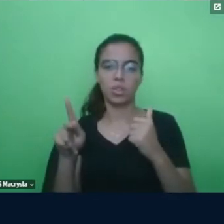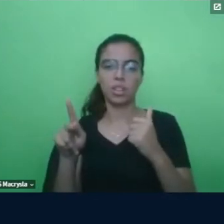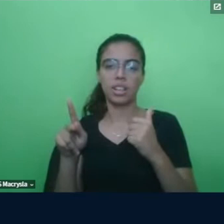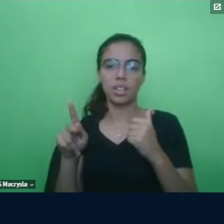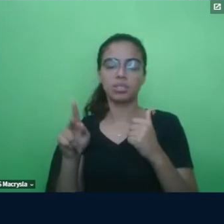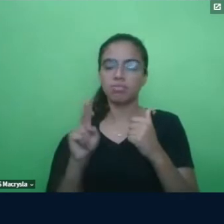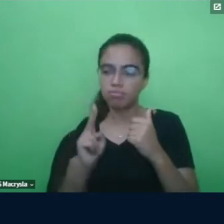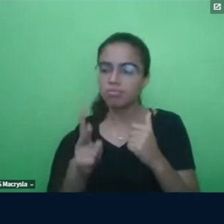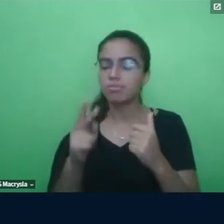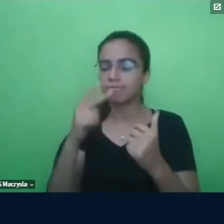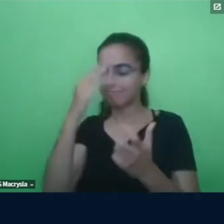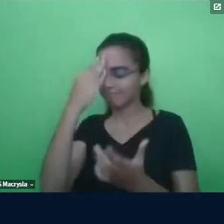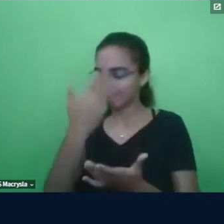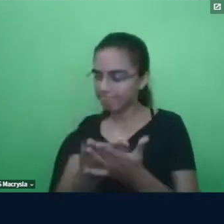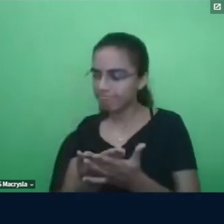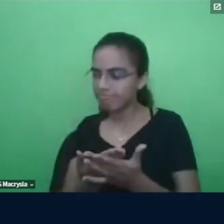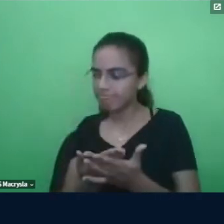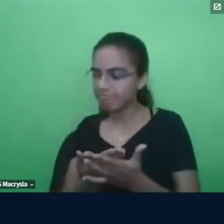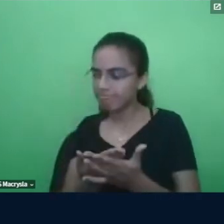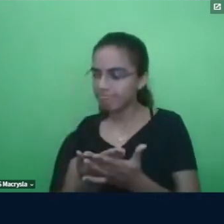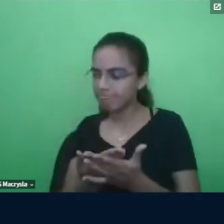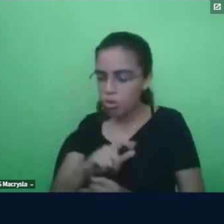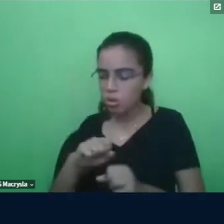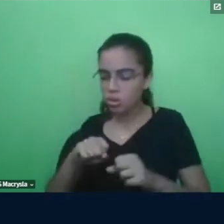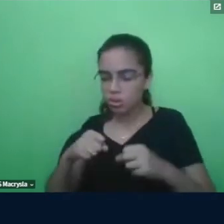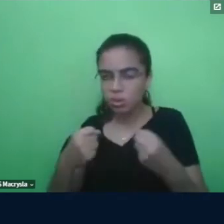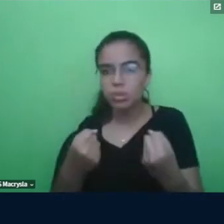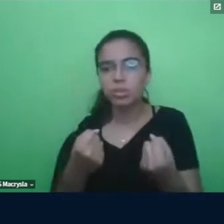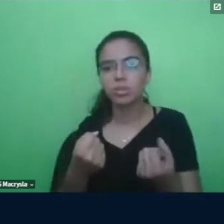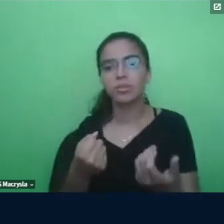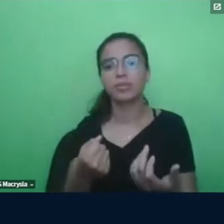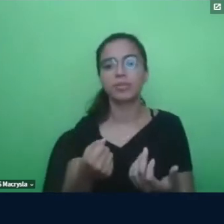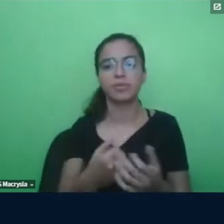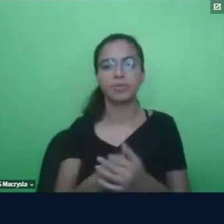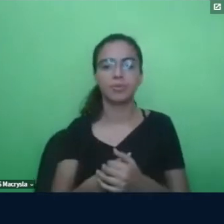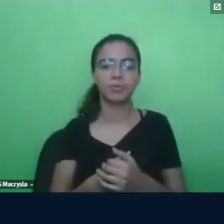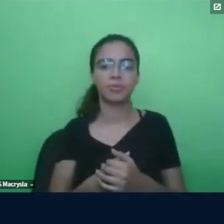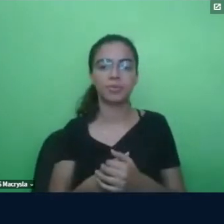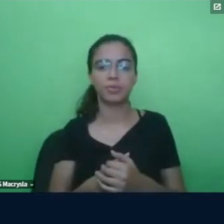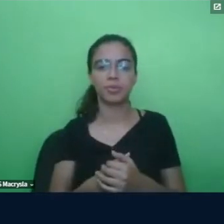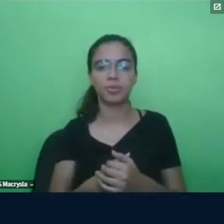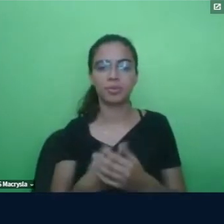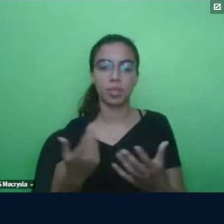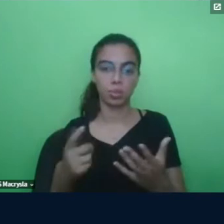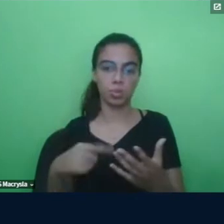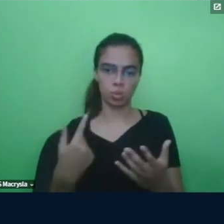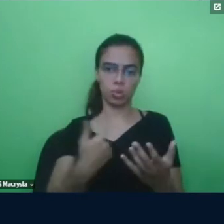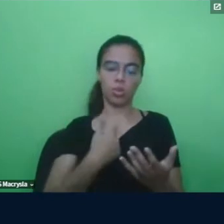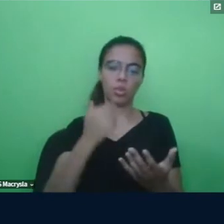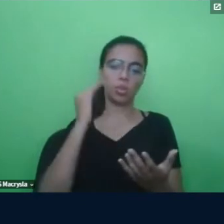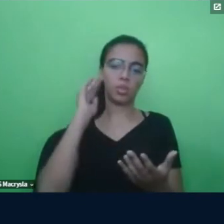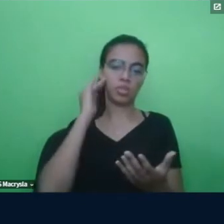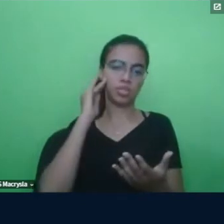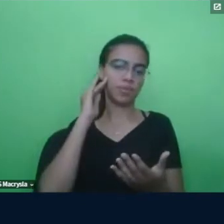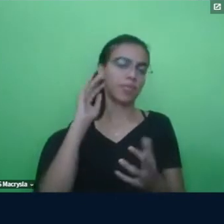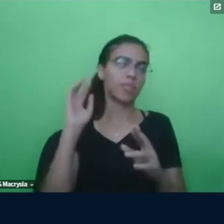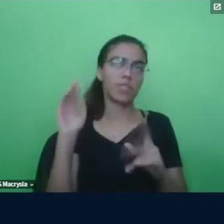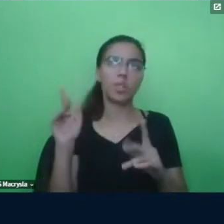continuar investindo. Mas acho que o ponto, acho que é esse. Então, a gente conseguiu entender que não são